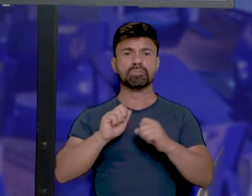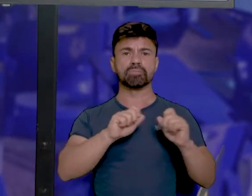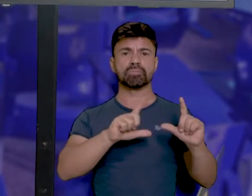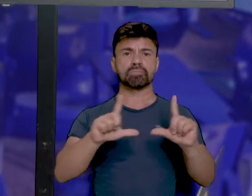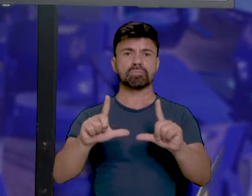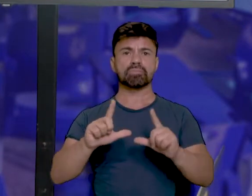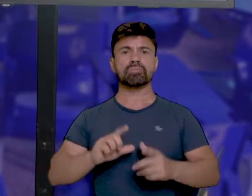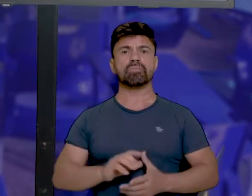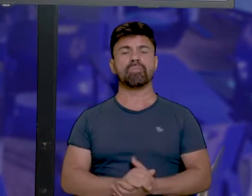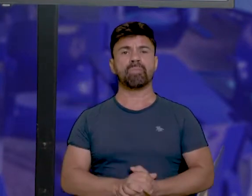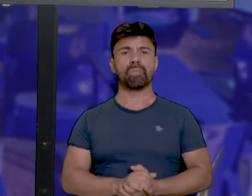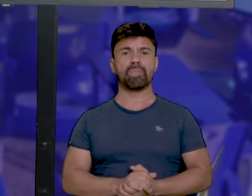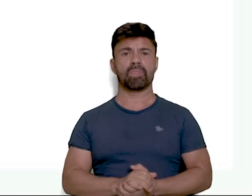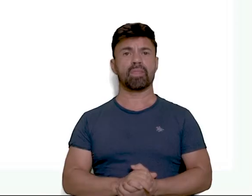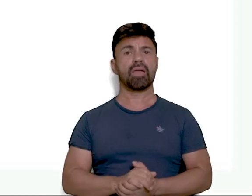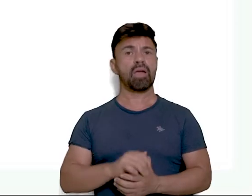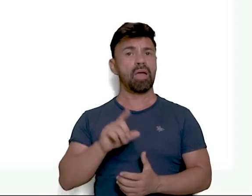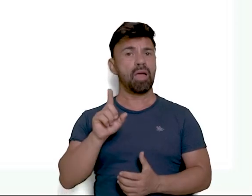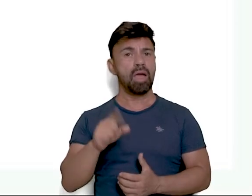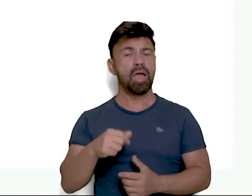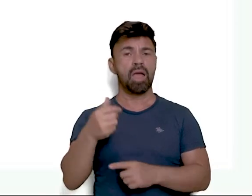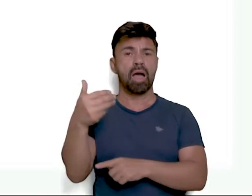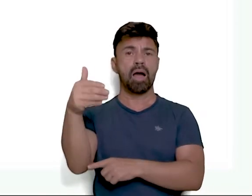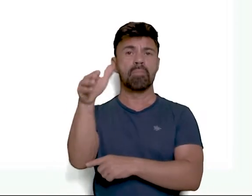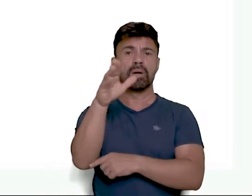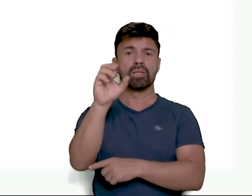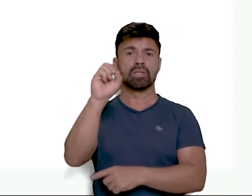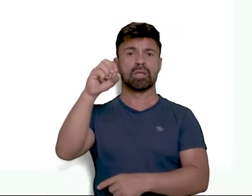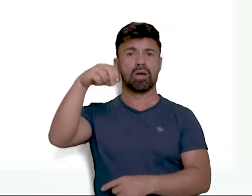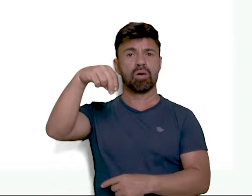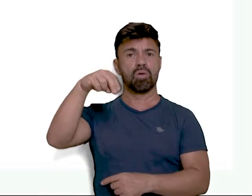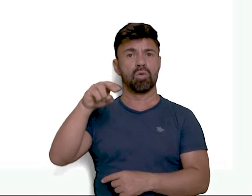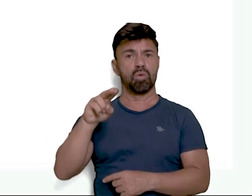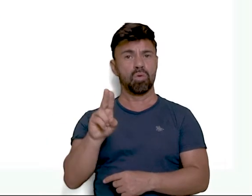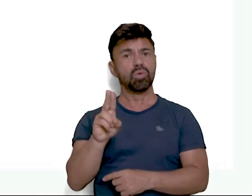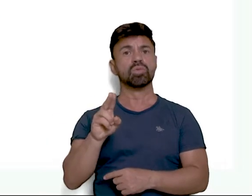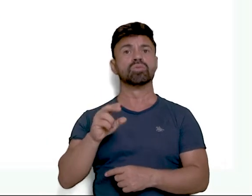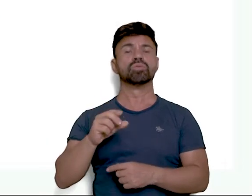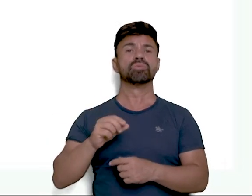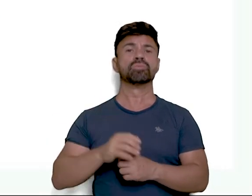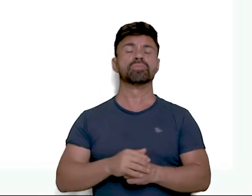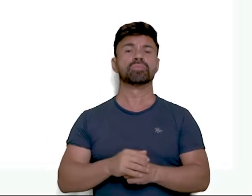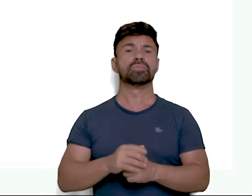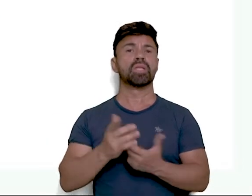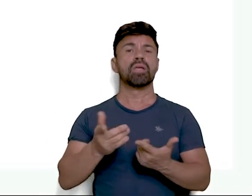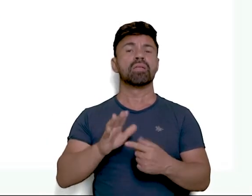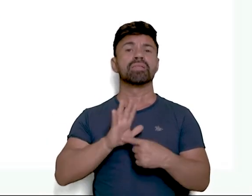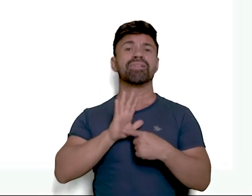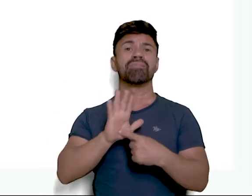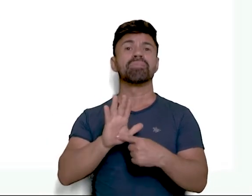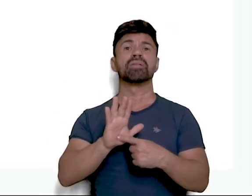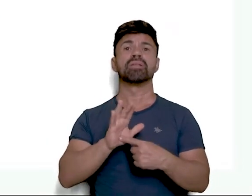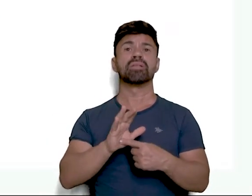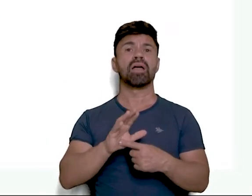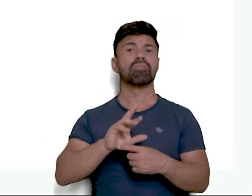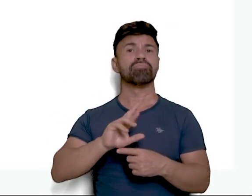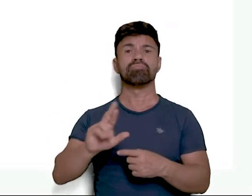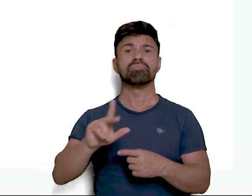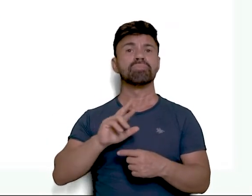E essa projeção, ela é a bandeira da ONU, onde ela não busca destacar